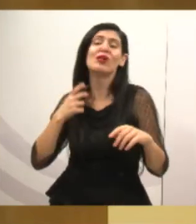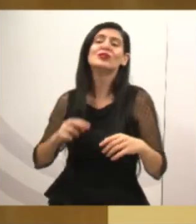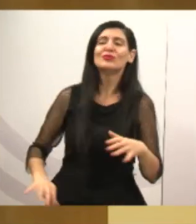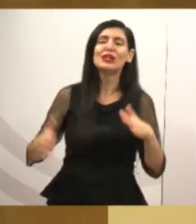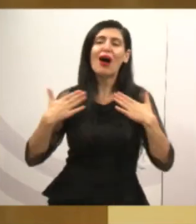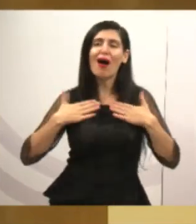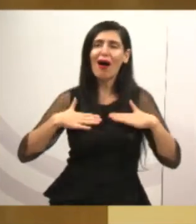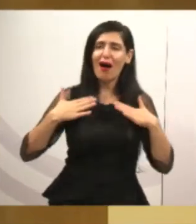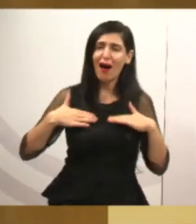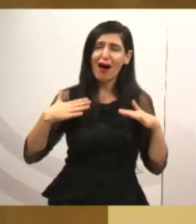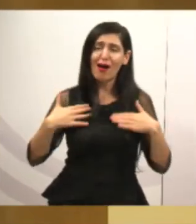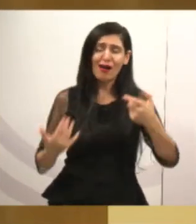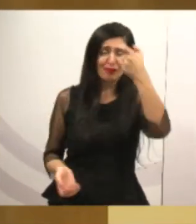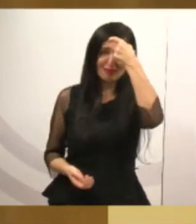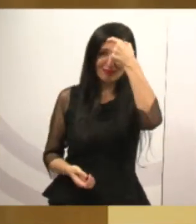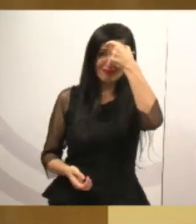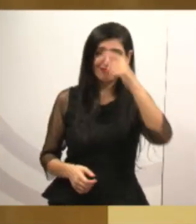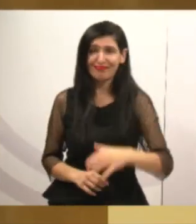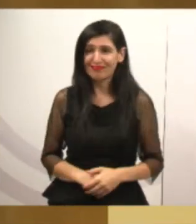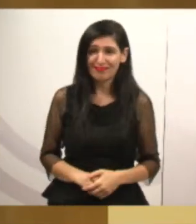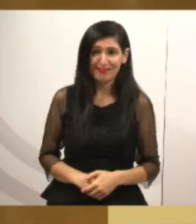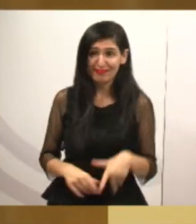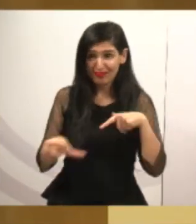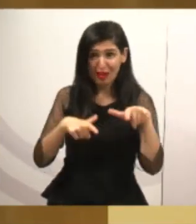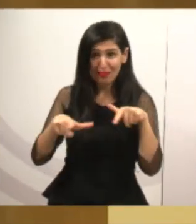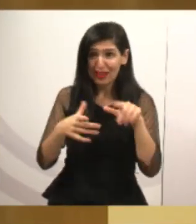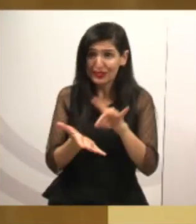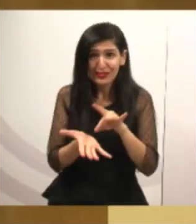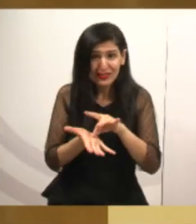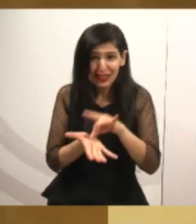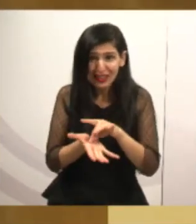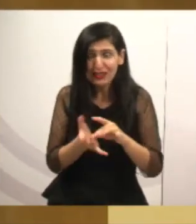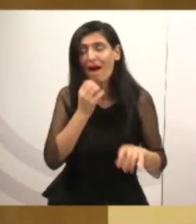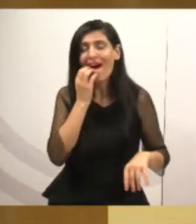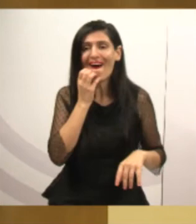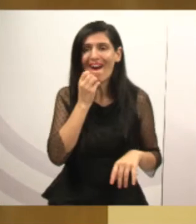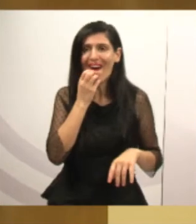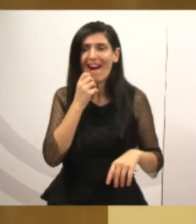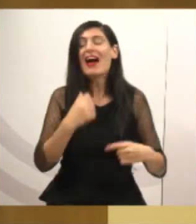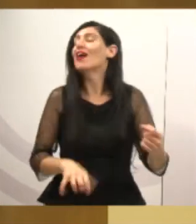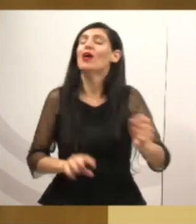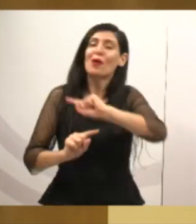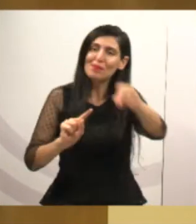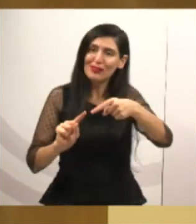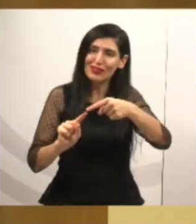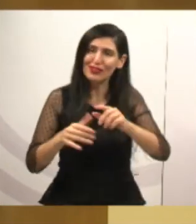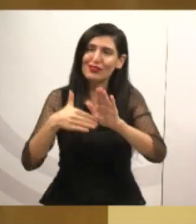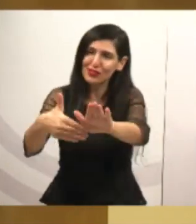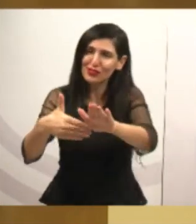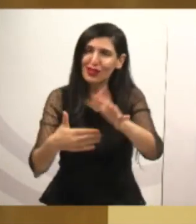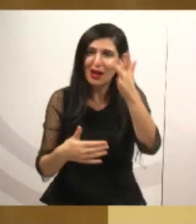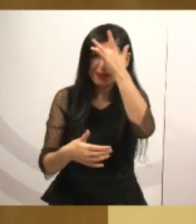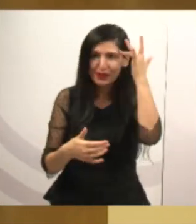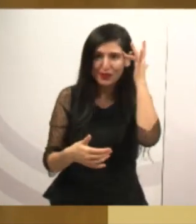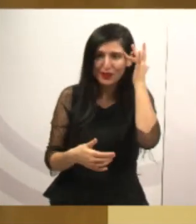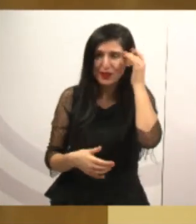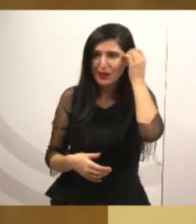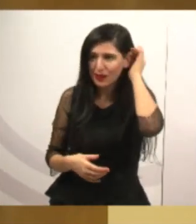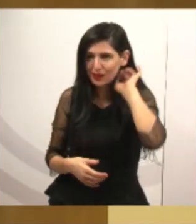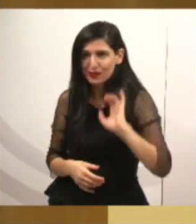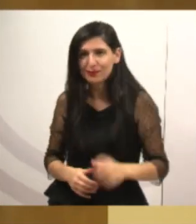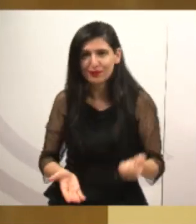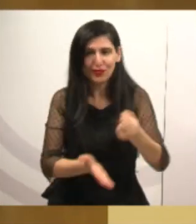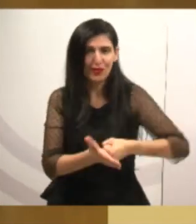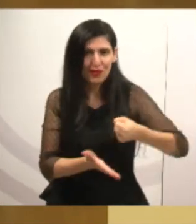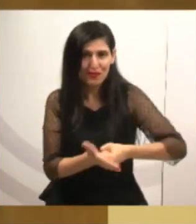consciente naquilo que a gente faz. Eu acho que tem que ser dessa maneira. A gente está aqui a serviço do povo, da população, para cobrar o que tem que